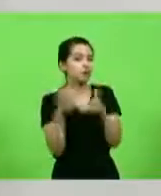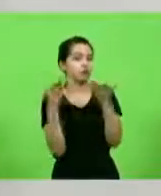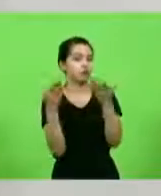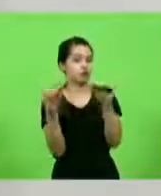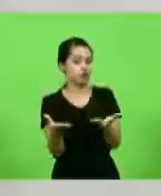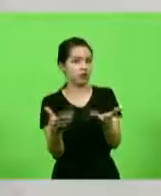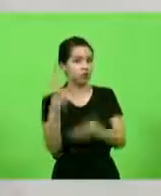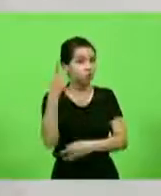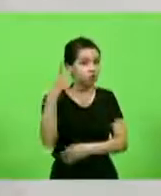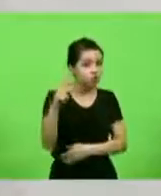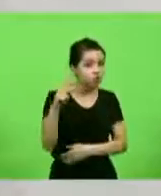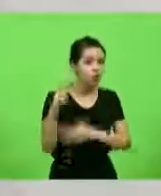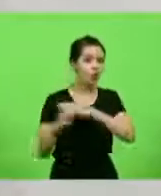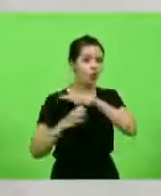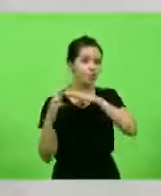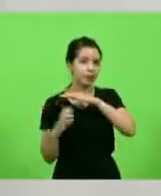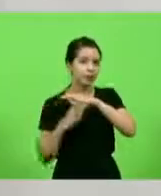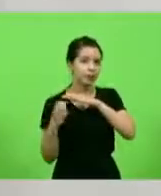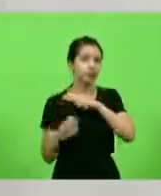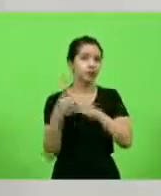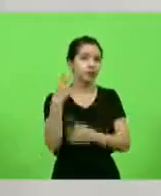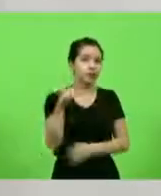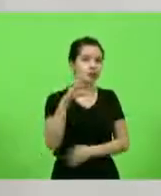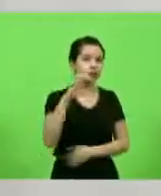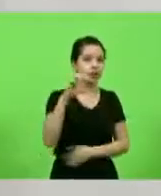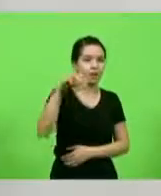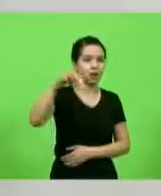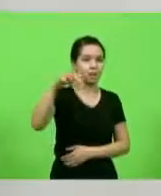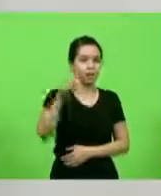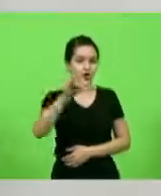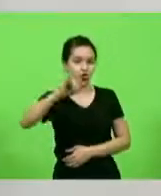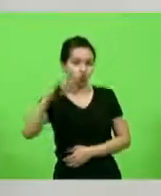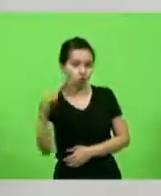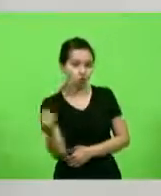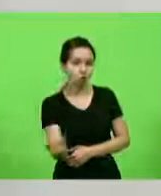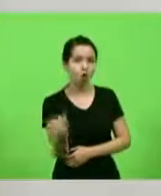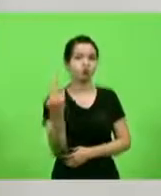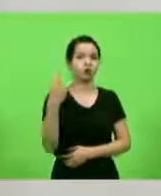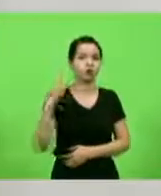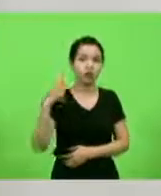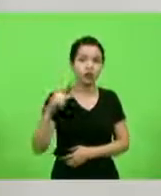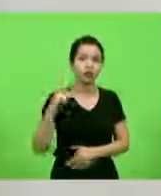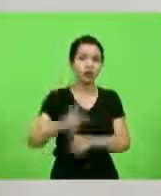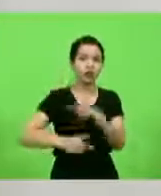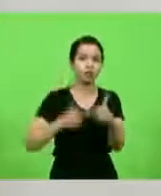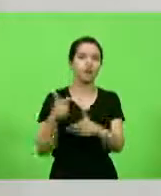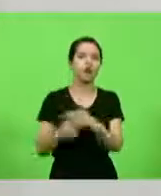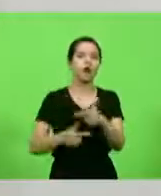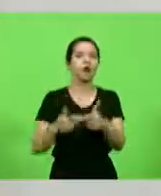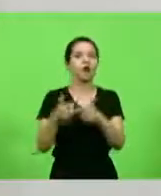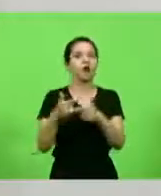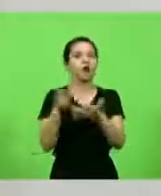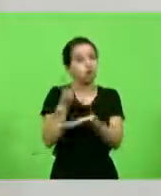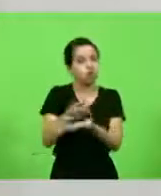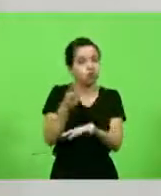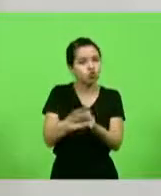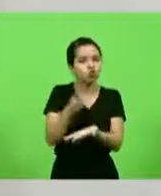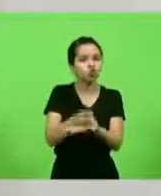sua empresa, para que o seu CNPJ, para que a sua atividade econômica permaneça viva,